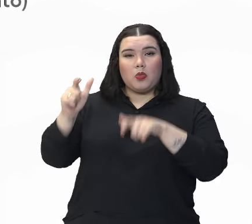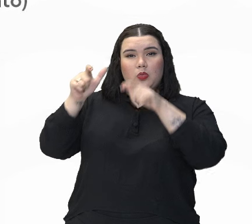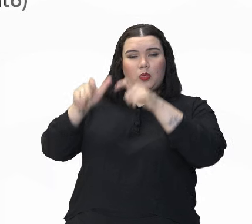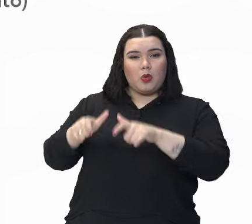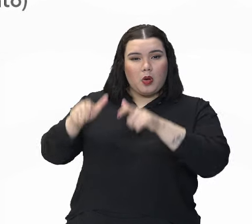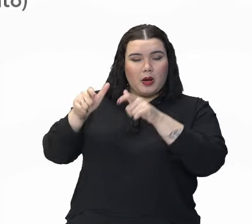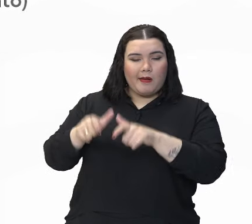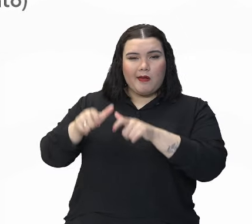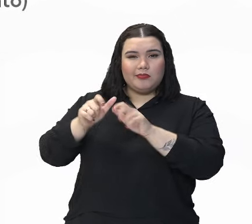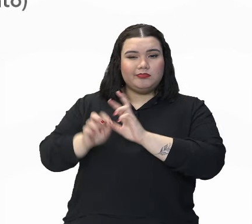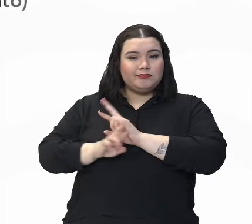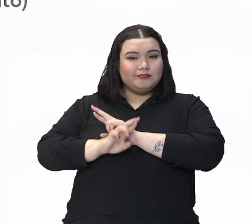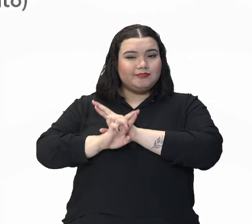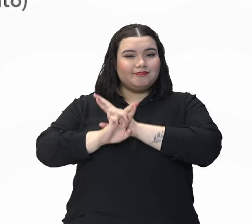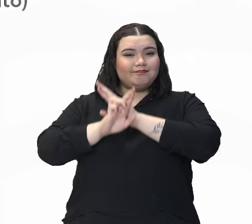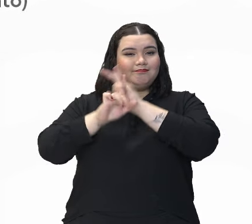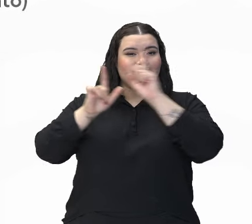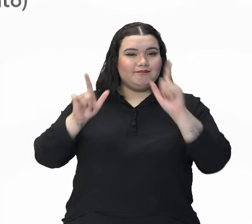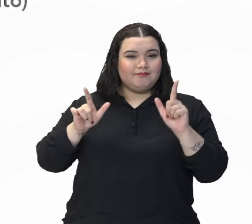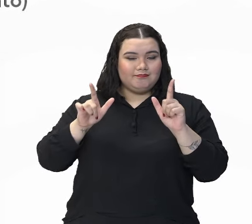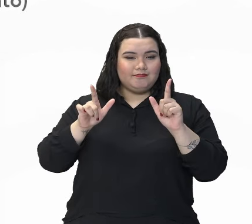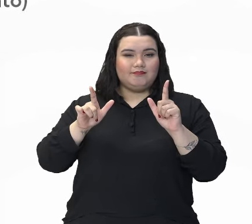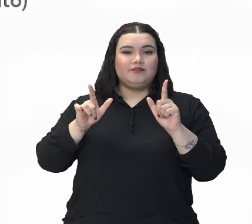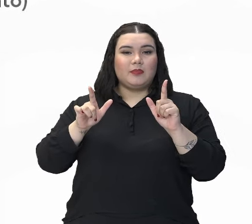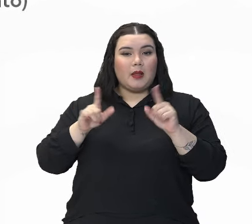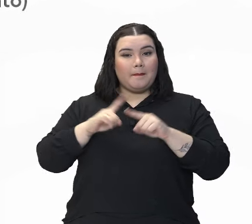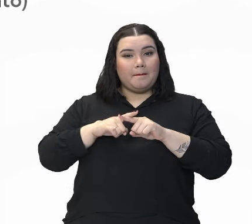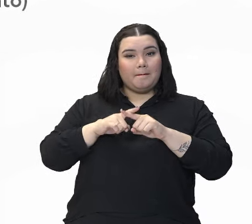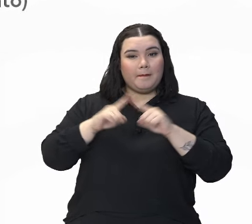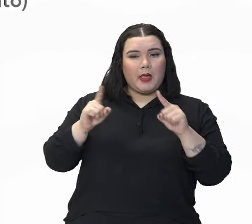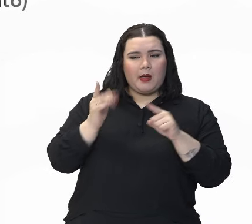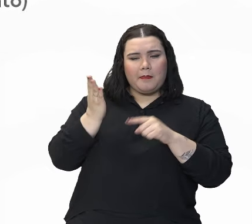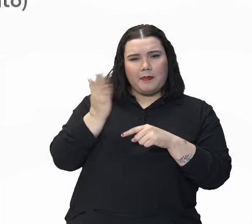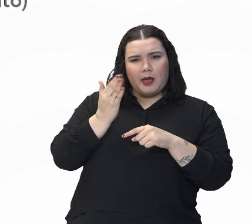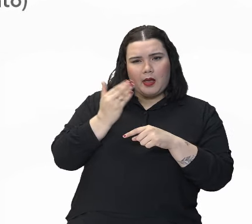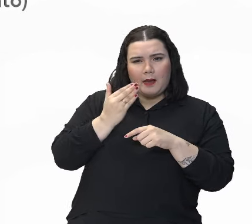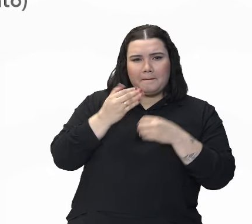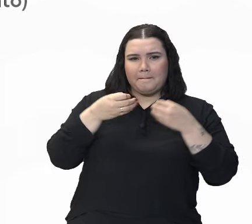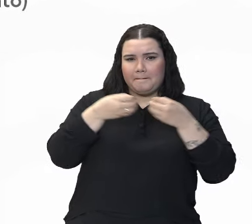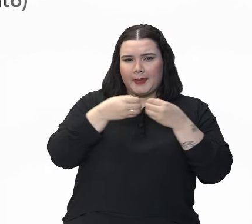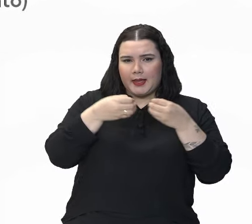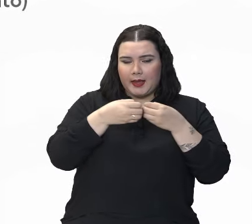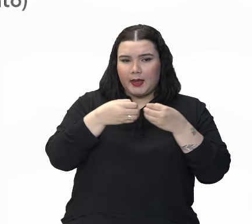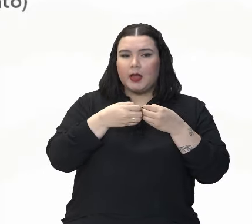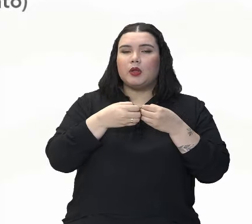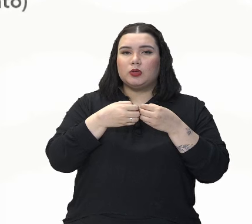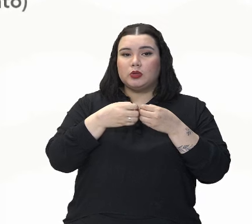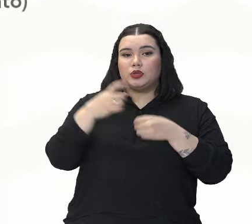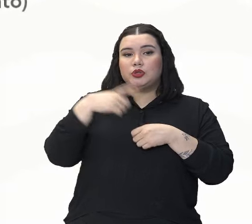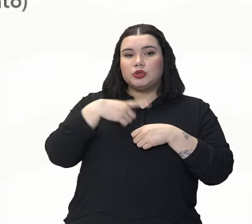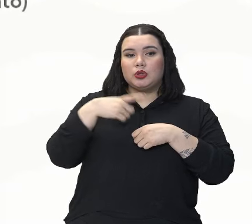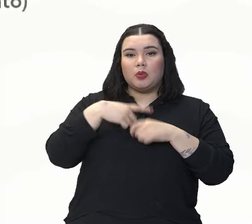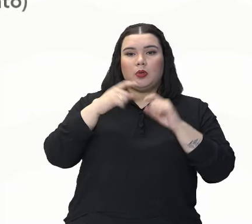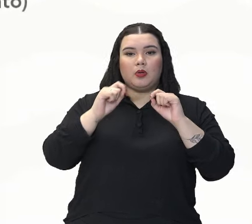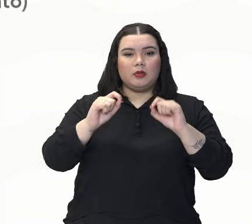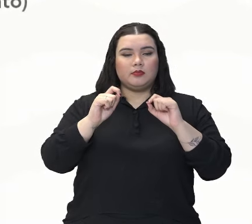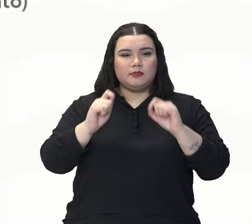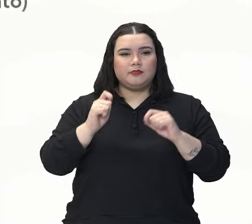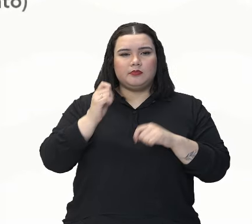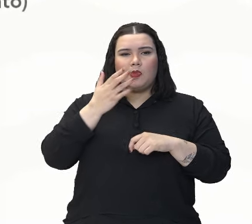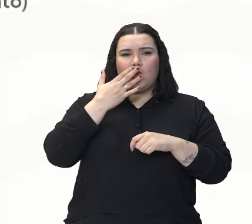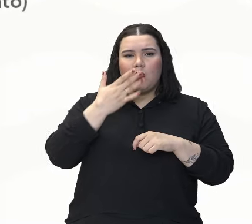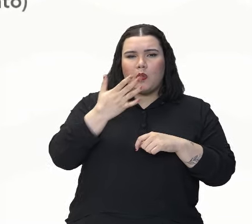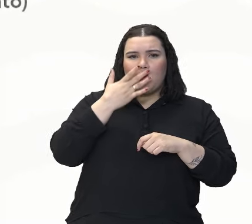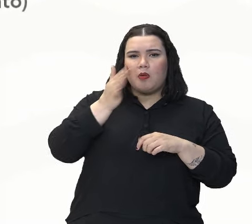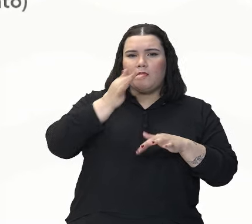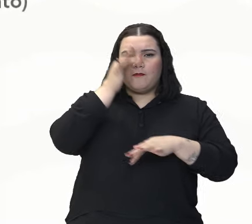mundo temoroso, mas para cá, na planície, tinha de cor plantas